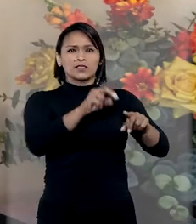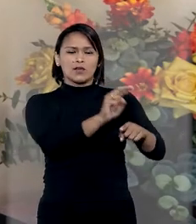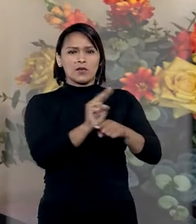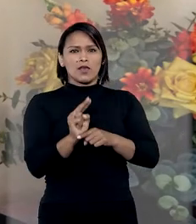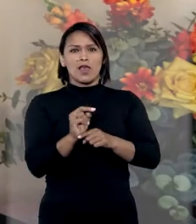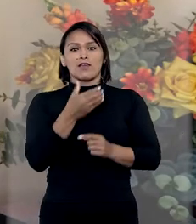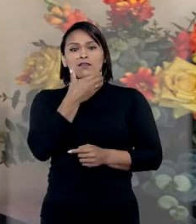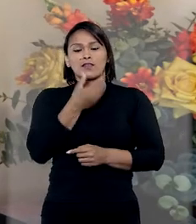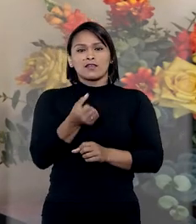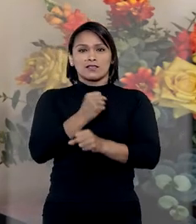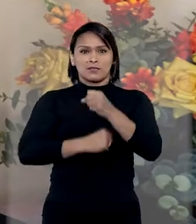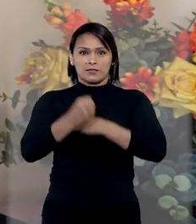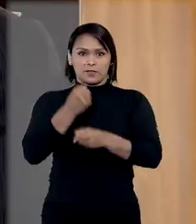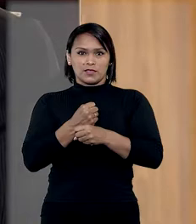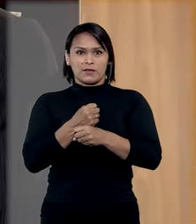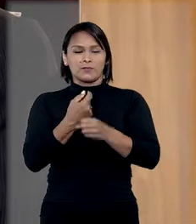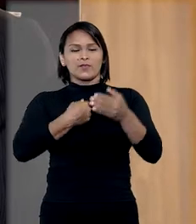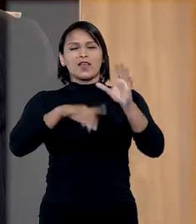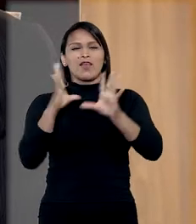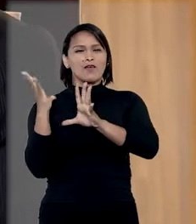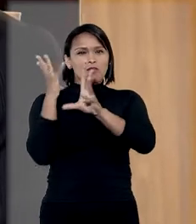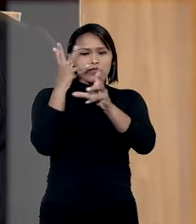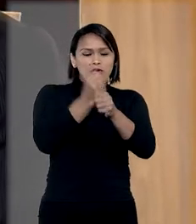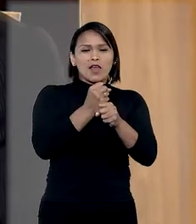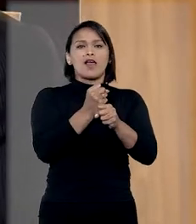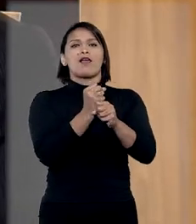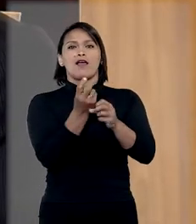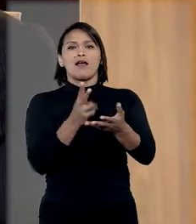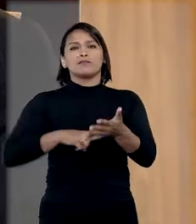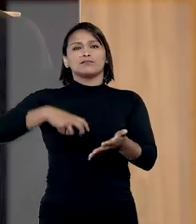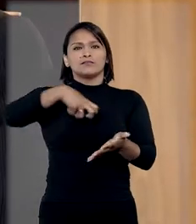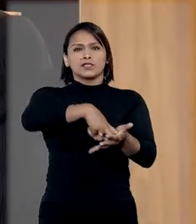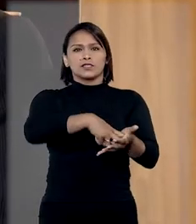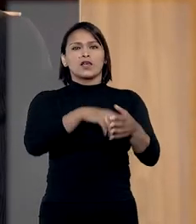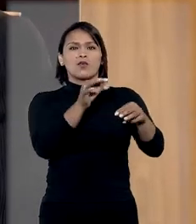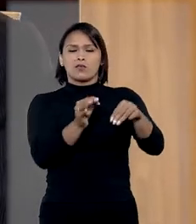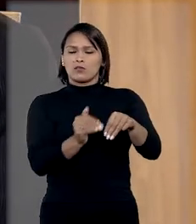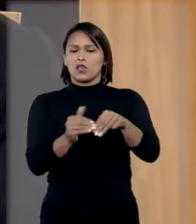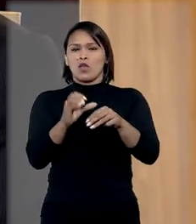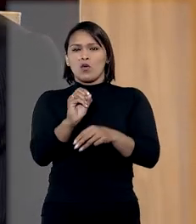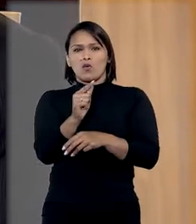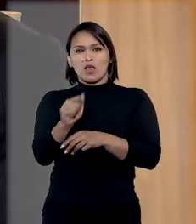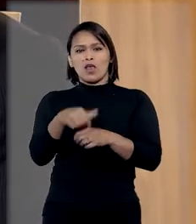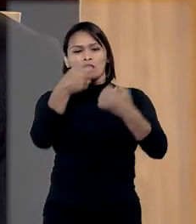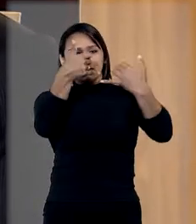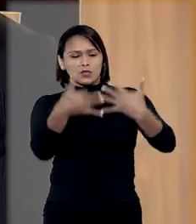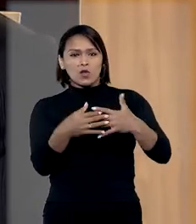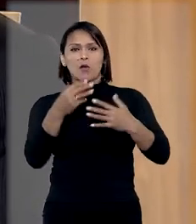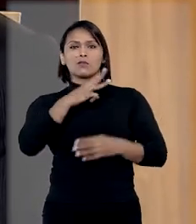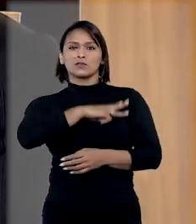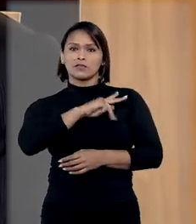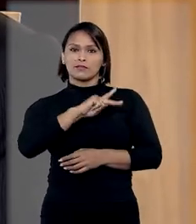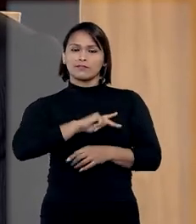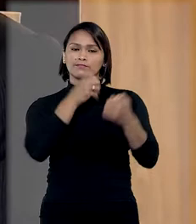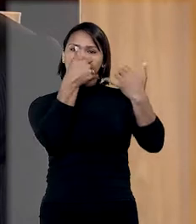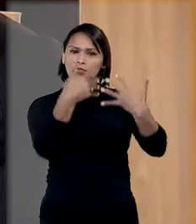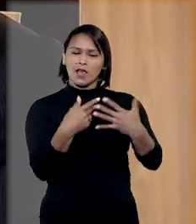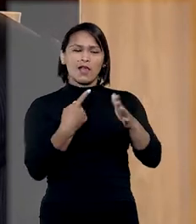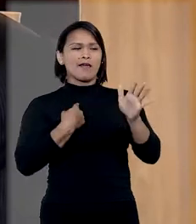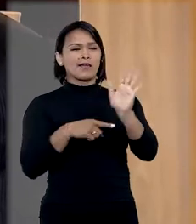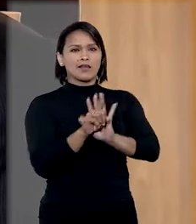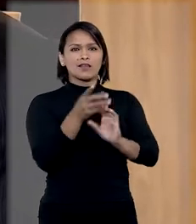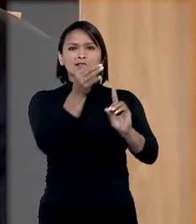cumprida em dezembro do ano passado. Em revisão da prisão cautelar, o ministro Og Fernandes apontou que, apesar de o Ministério Público Federal